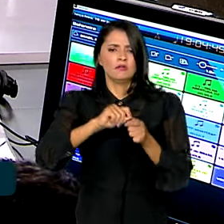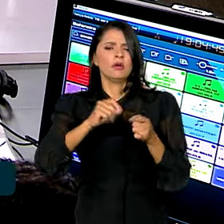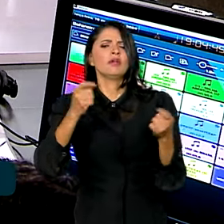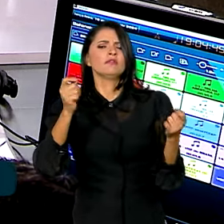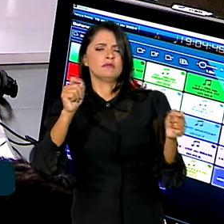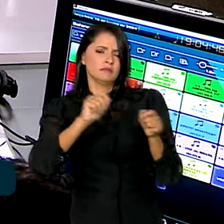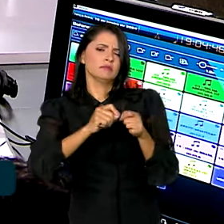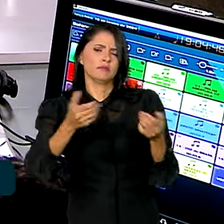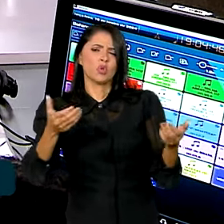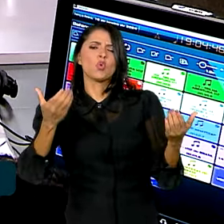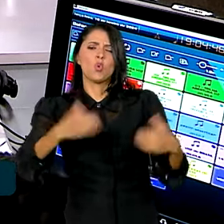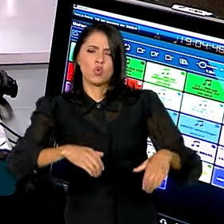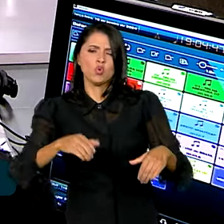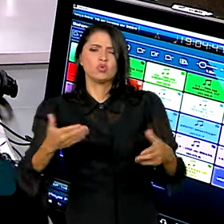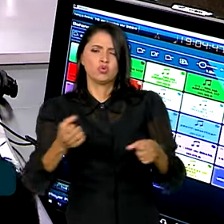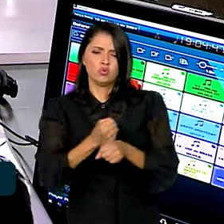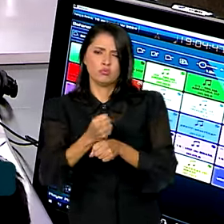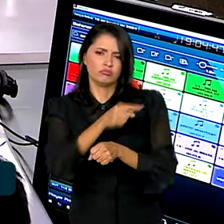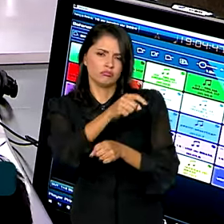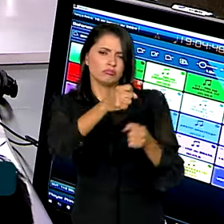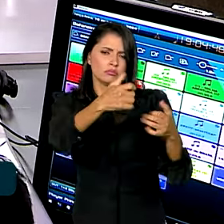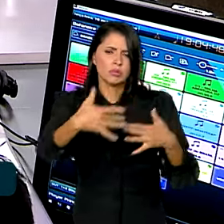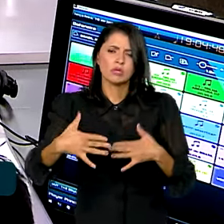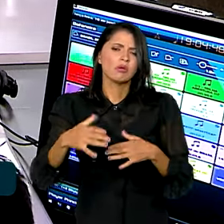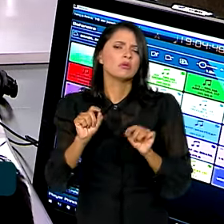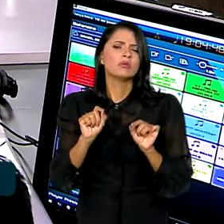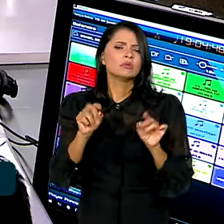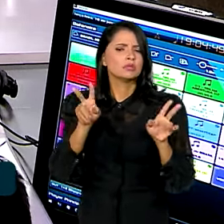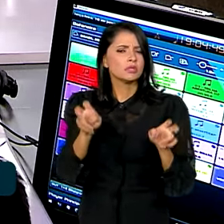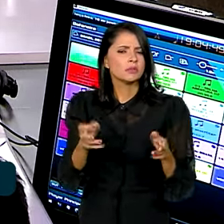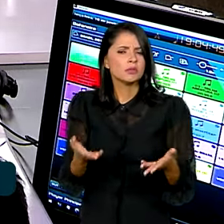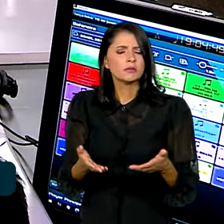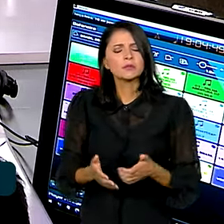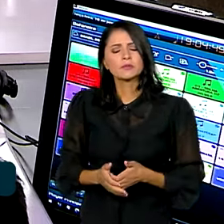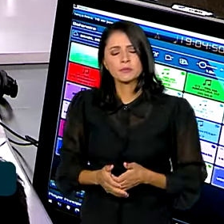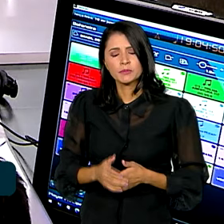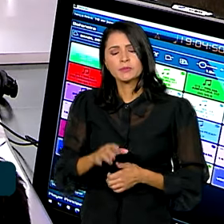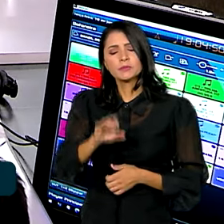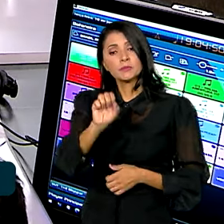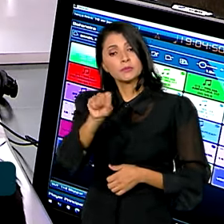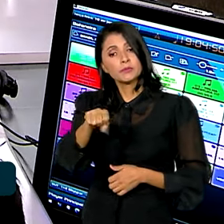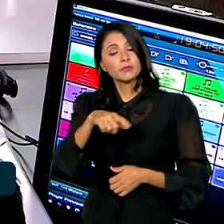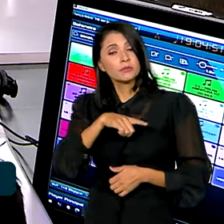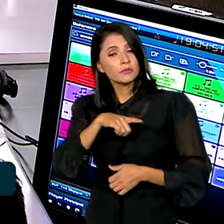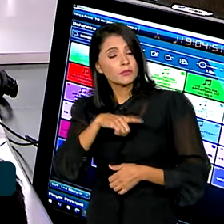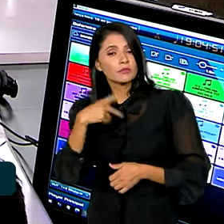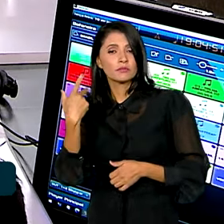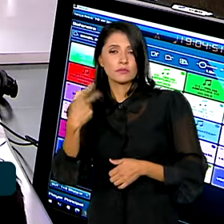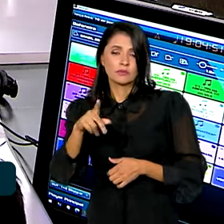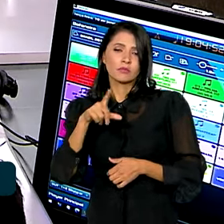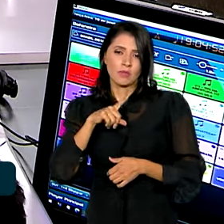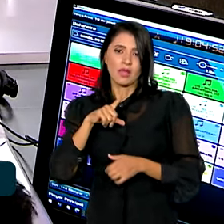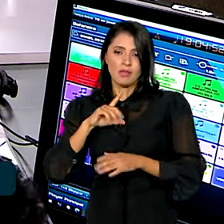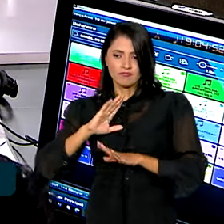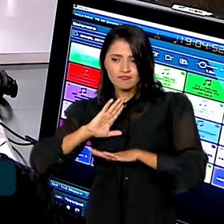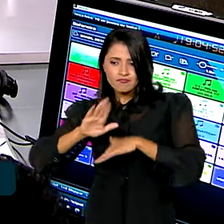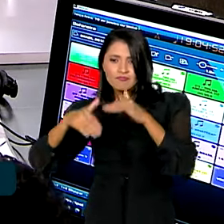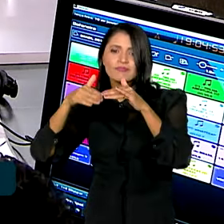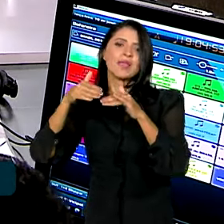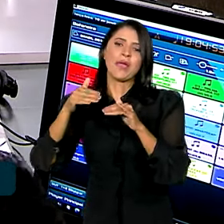esse ano. O senhor poderia falar um pouco mais sobre esse momento? Nós estamos tendo, na questão relativa à modernização,